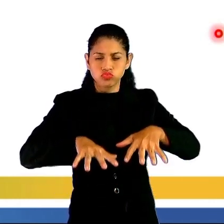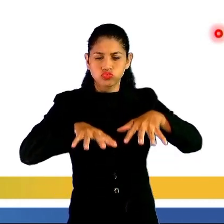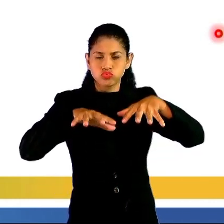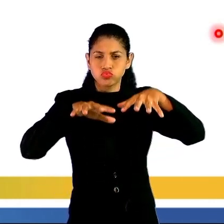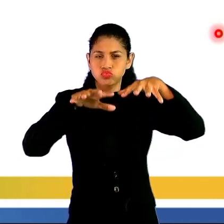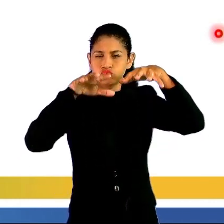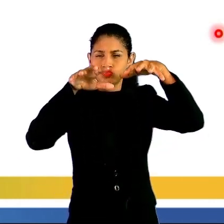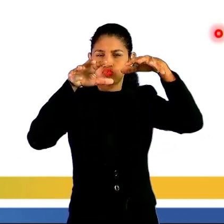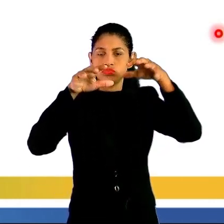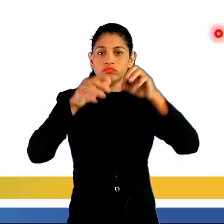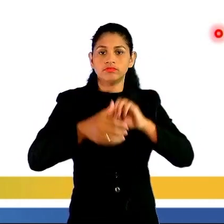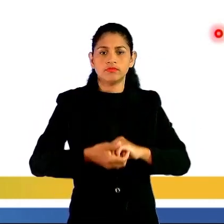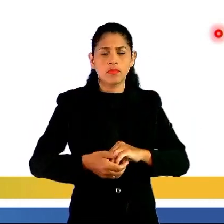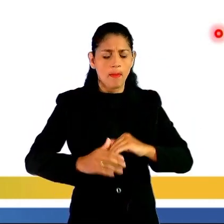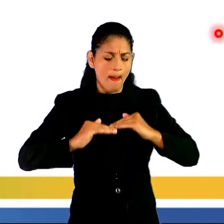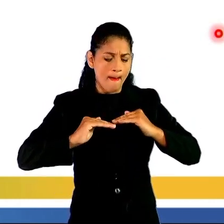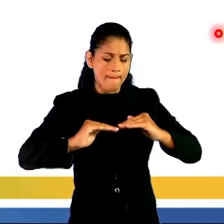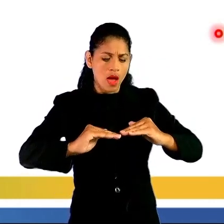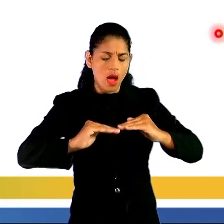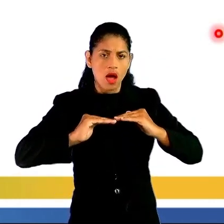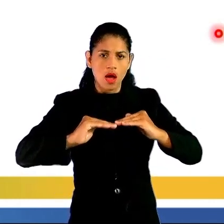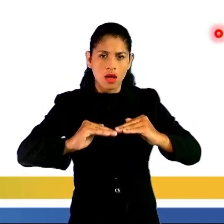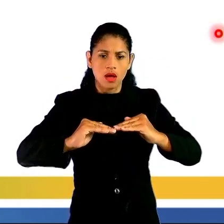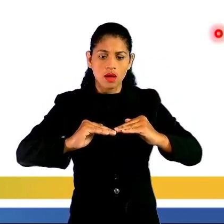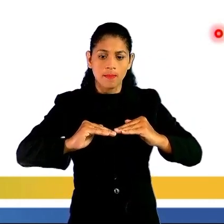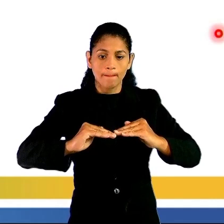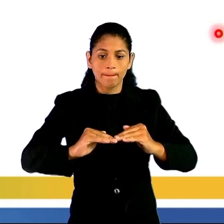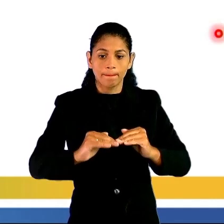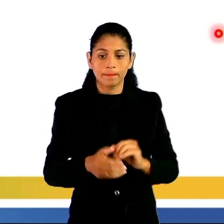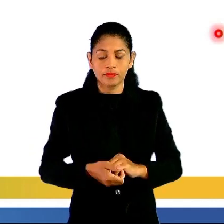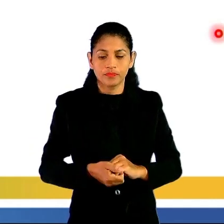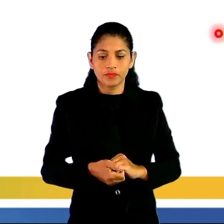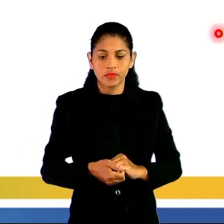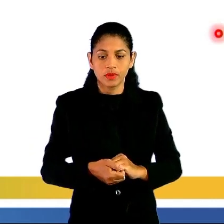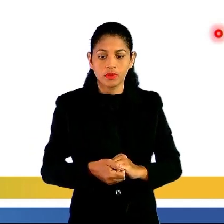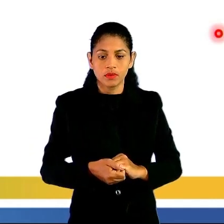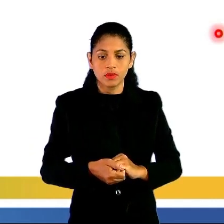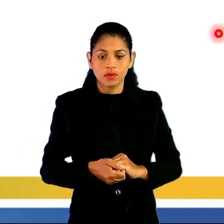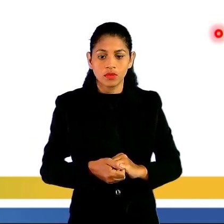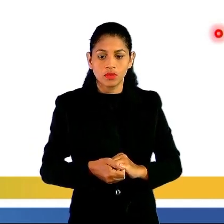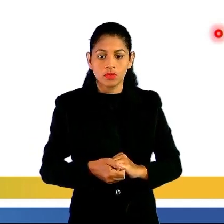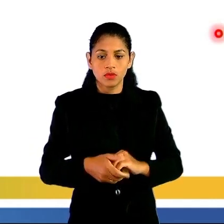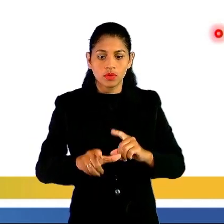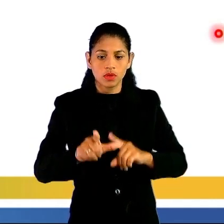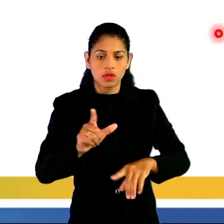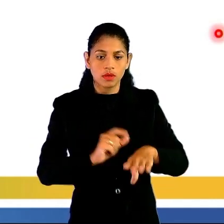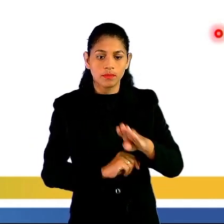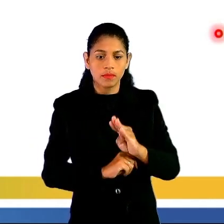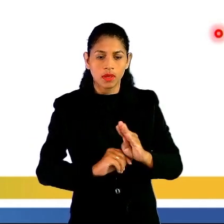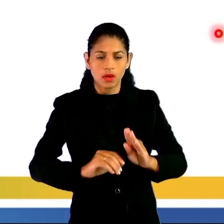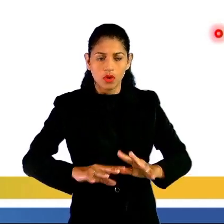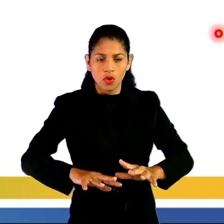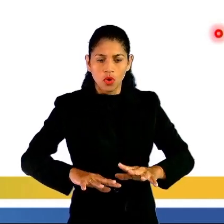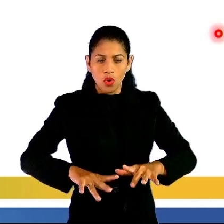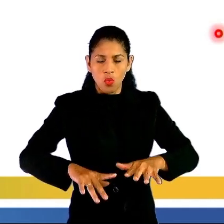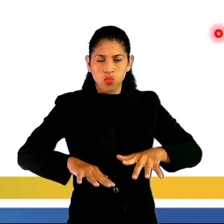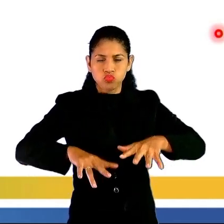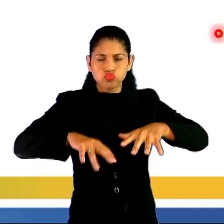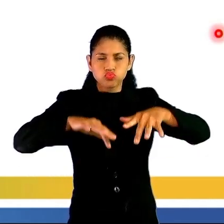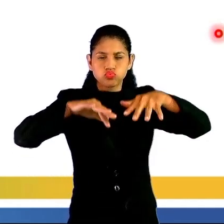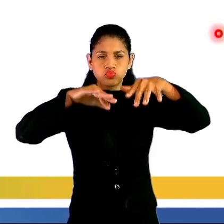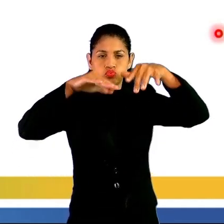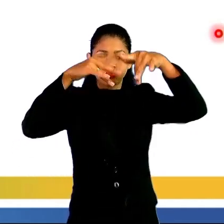sem transbordar água. Alternativa C, transbordará menos de 1 metro cúbico de água.